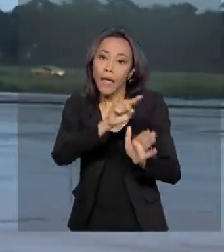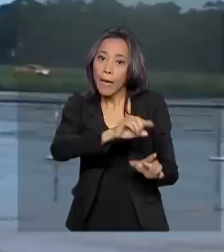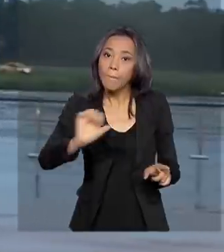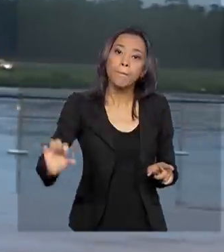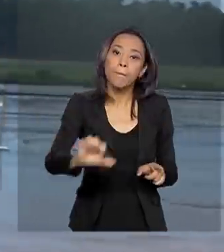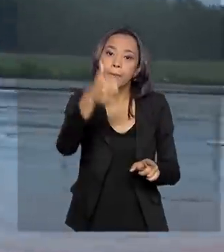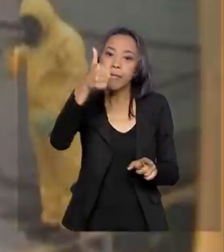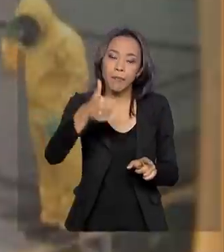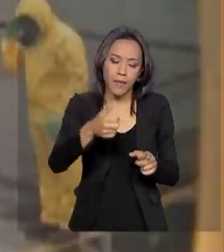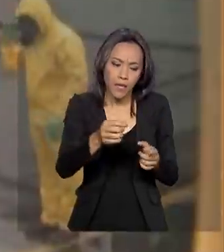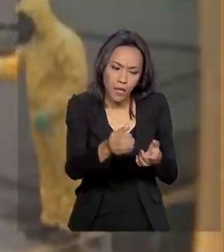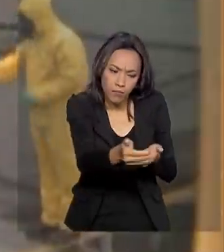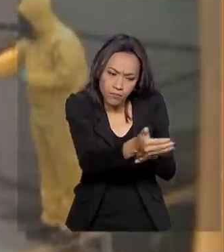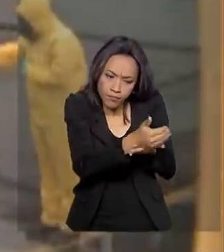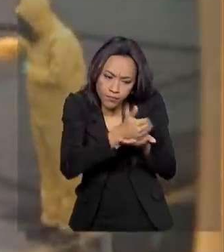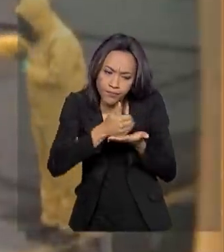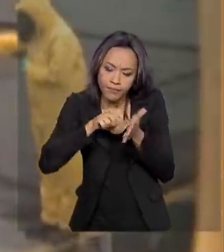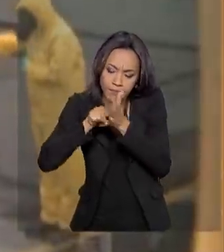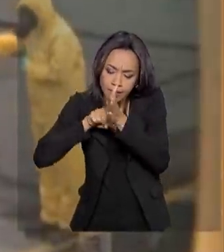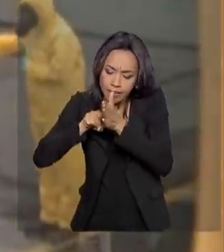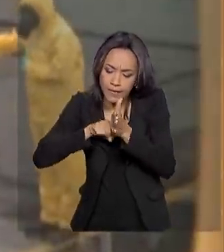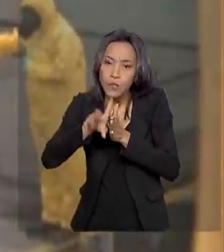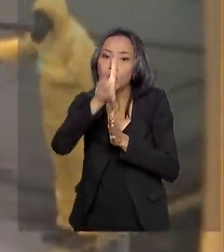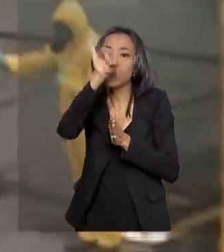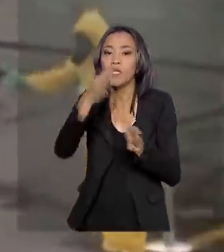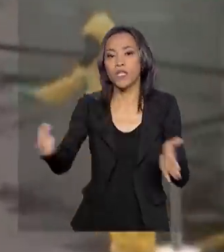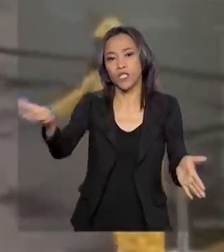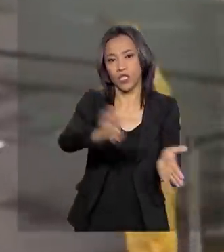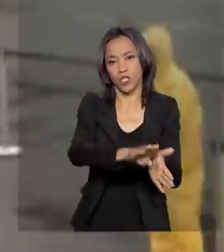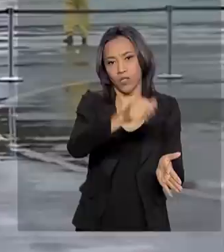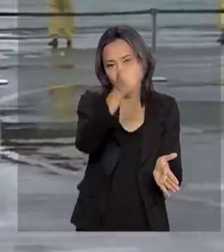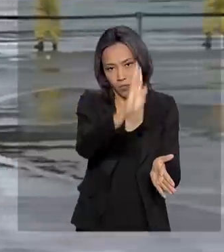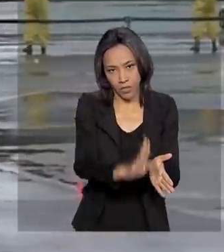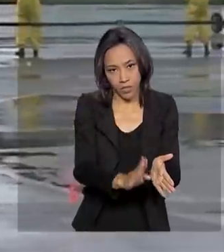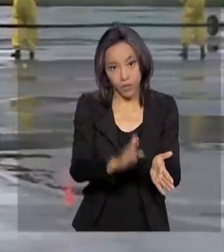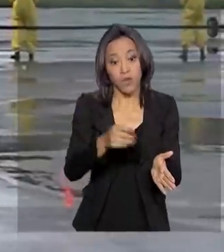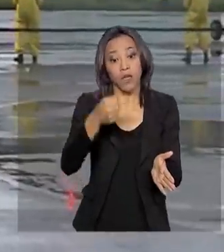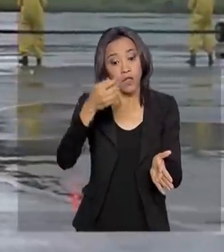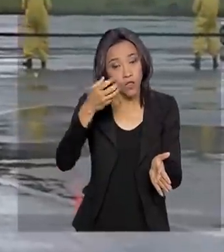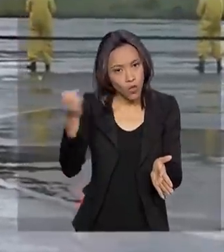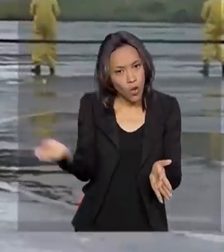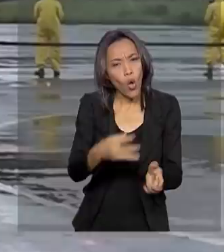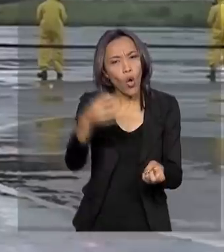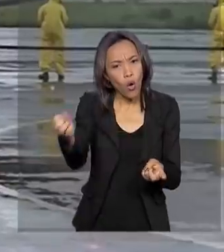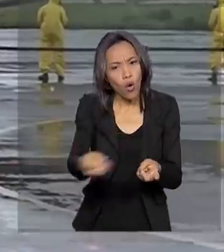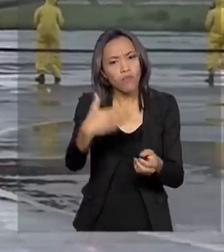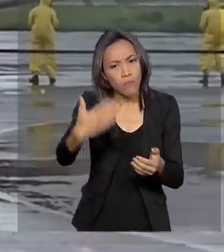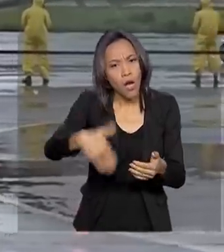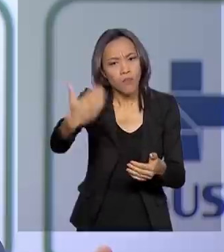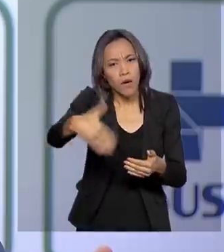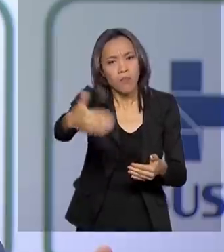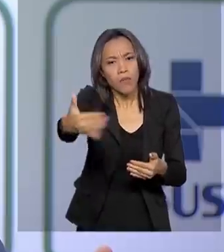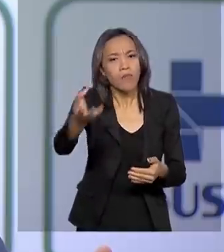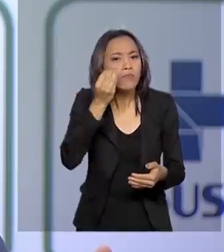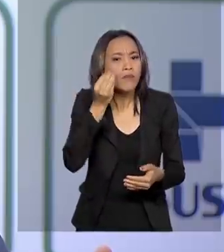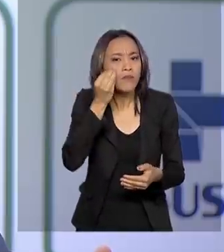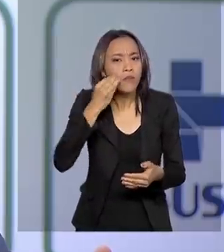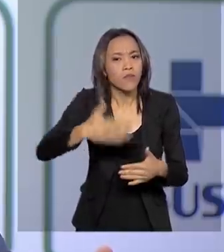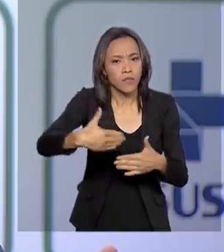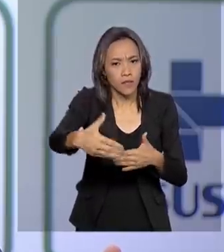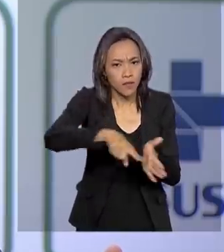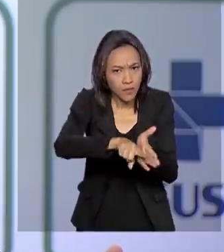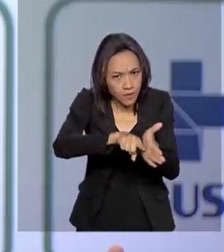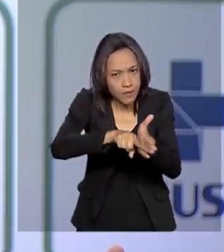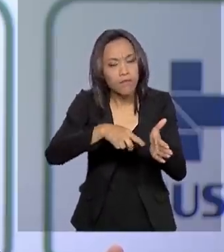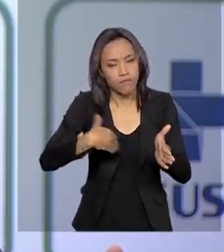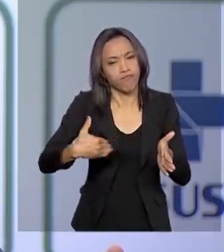coleta do grupo realizada no dia em que chegou ao Brasil. E novos testes serão feitos neste domingo, quando completa o